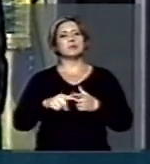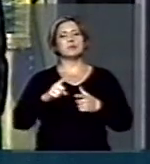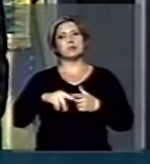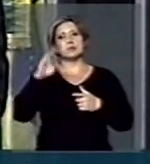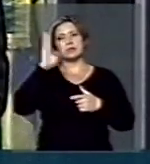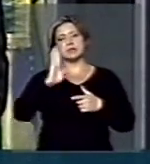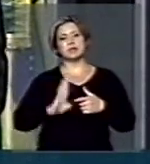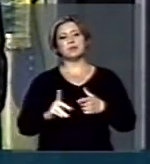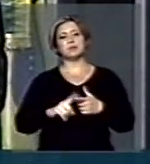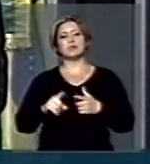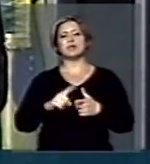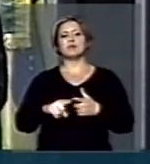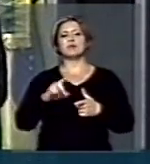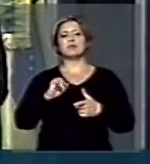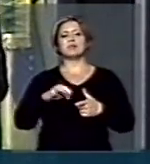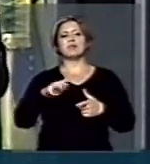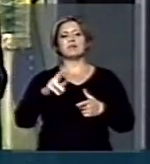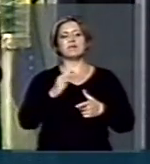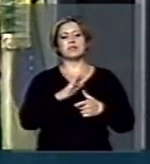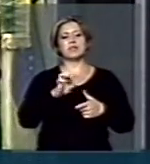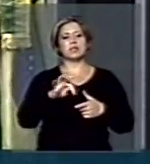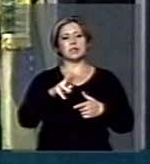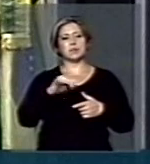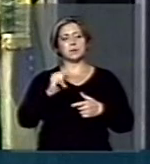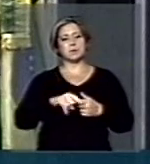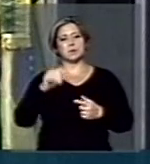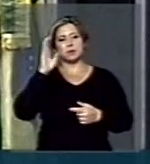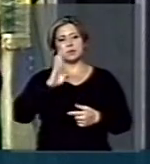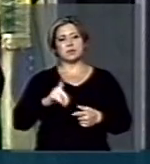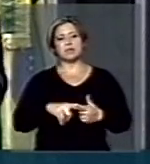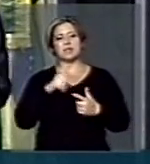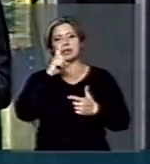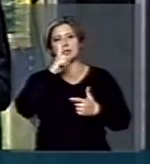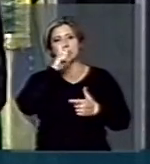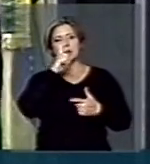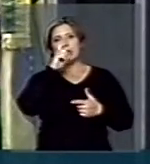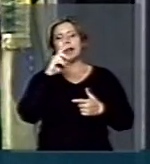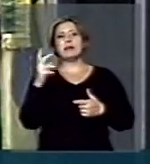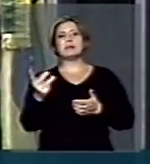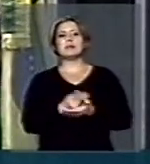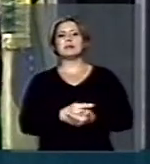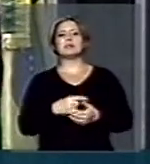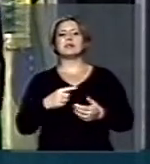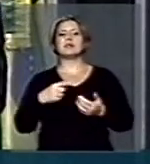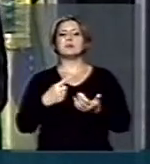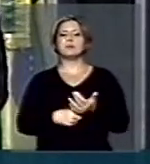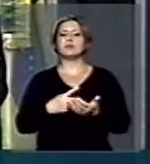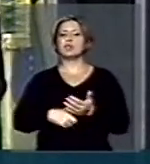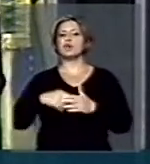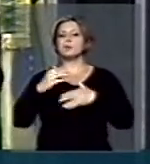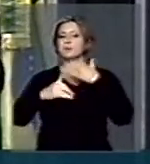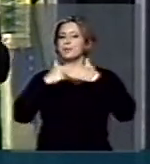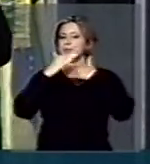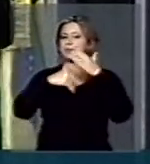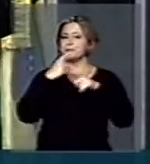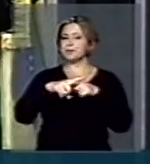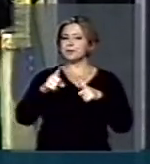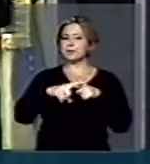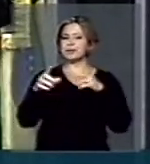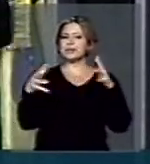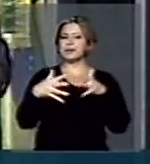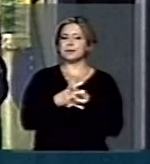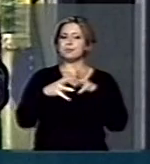questão da infraestrutura energética do Brasil é grave, está comprometendo o desenvolvimento, está